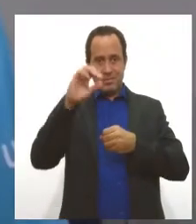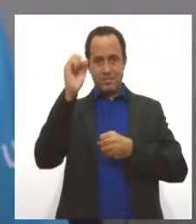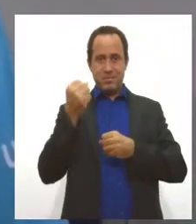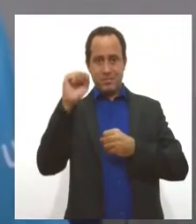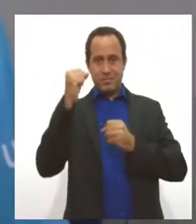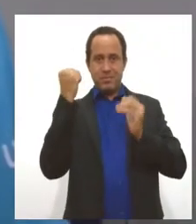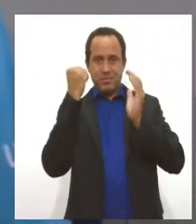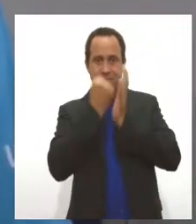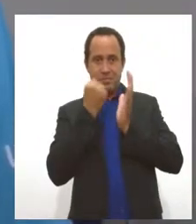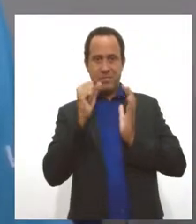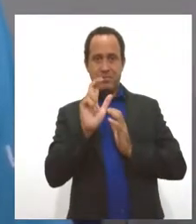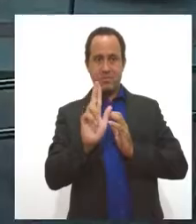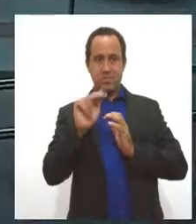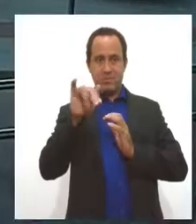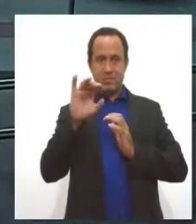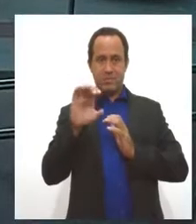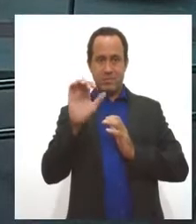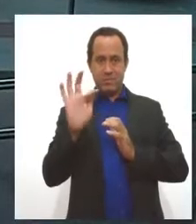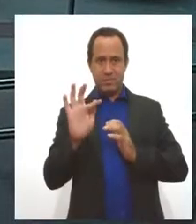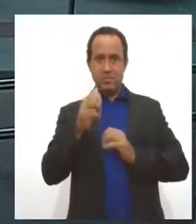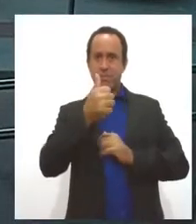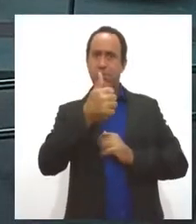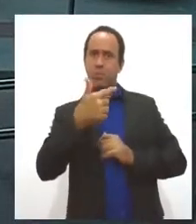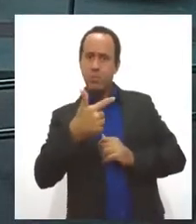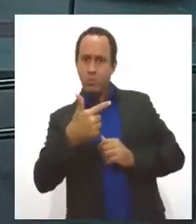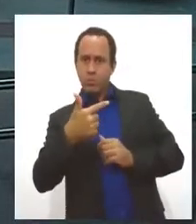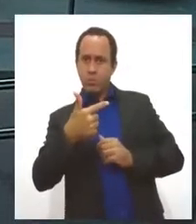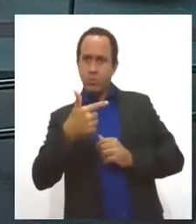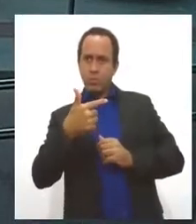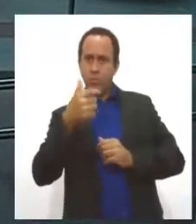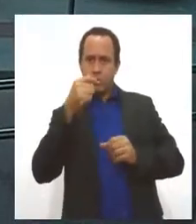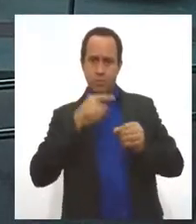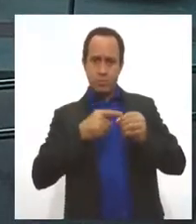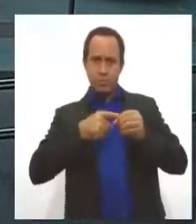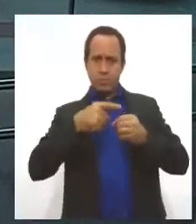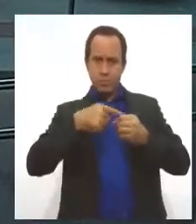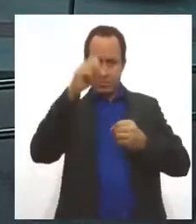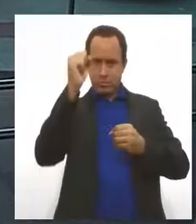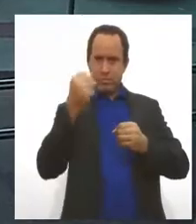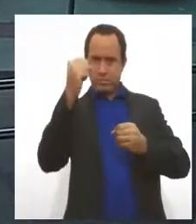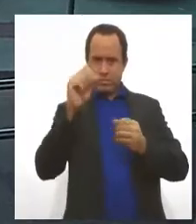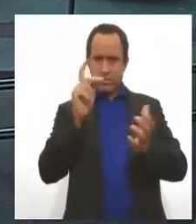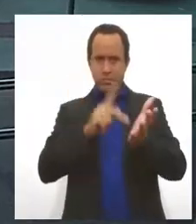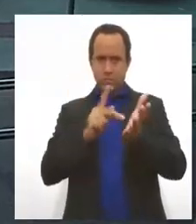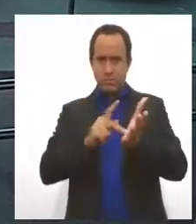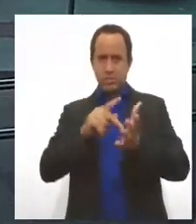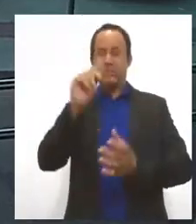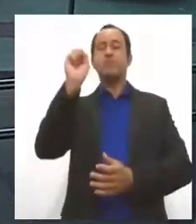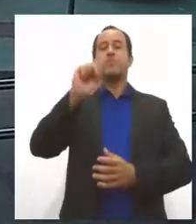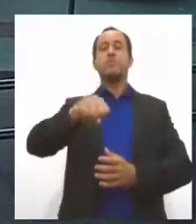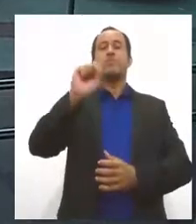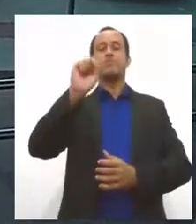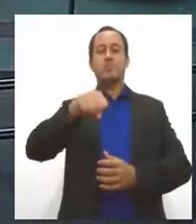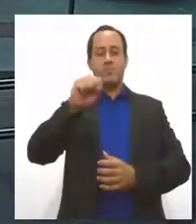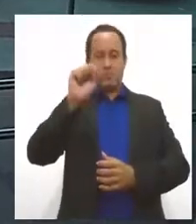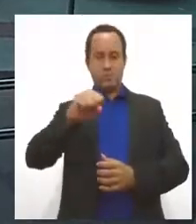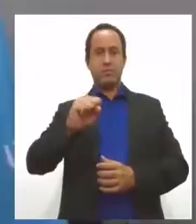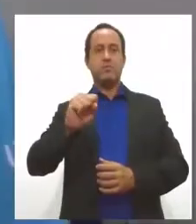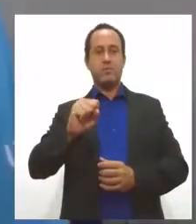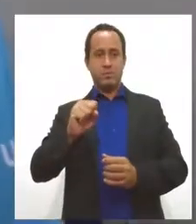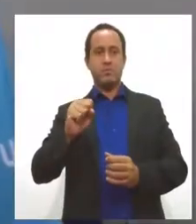pelo seu Unicef. E são 12 municípios sergipanos, não isso, Helena? 12 municípios. Na edição